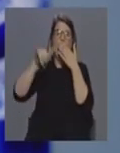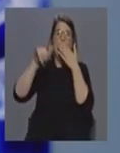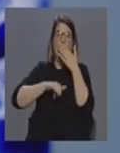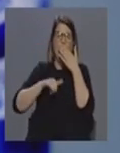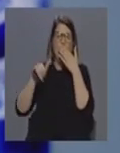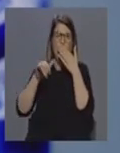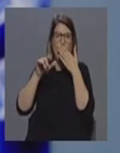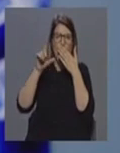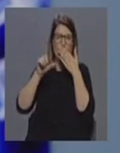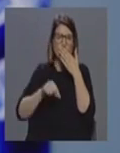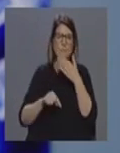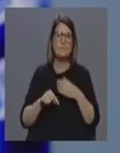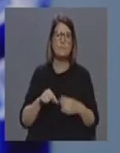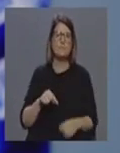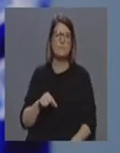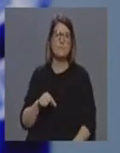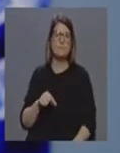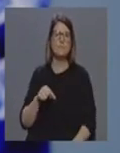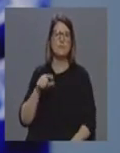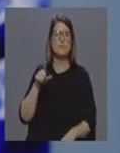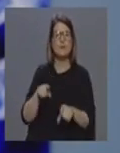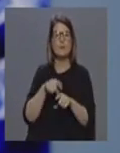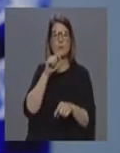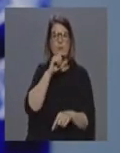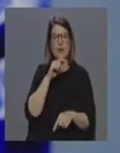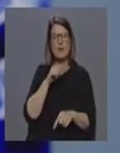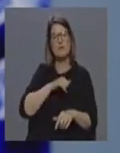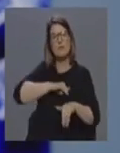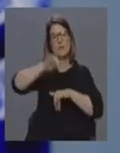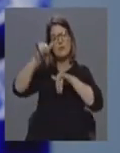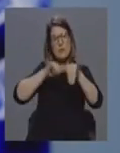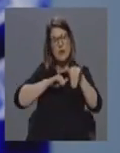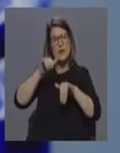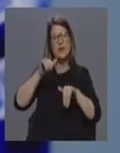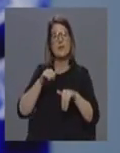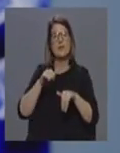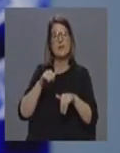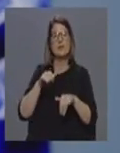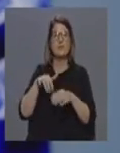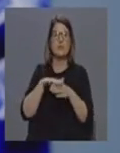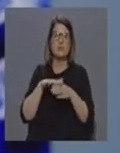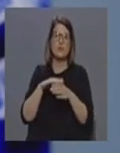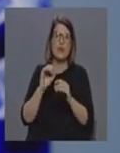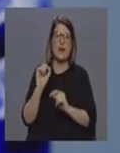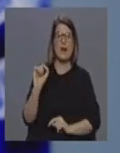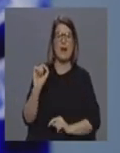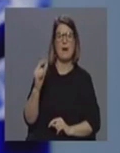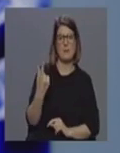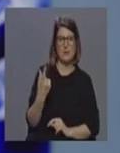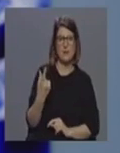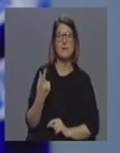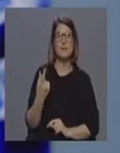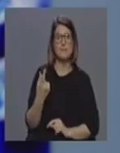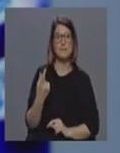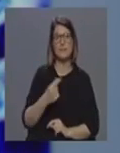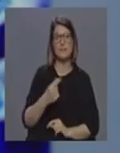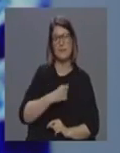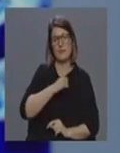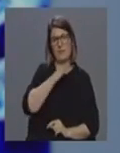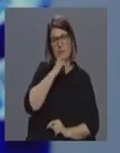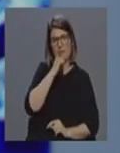a possibilidade de elas viajarem e estarem, entanto, em contextos de forma muito rápida e muito frequente,